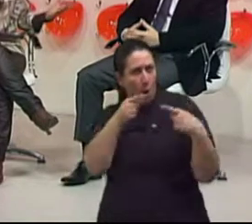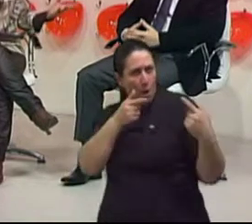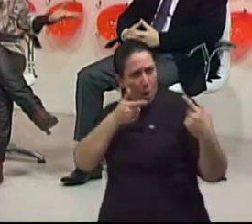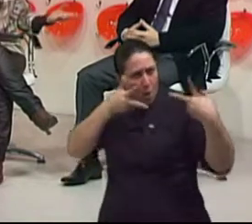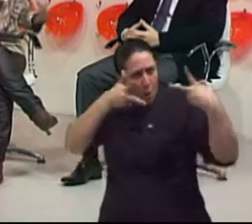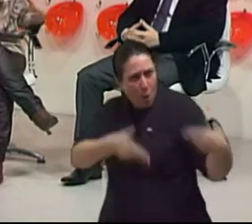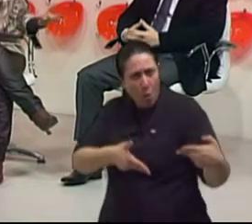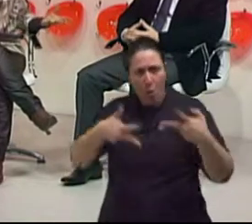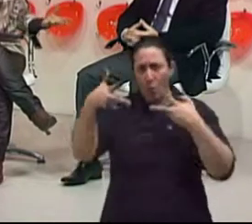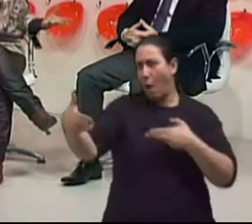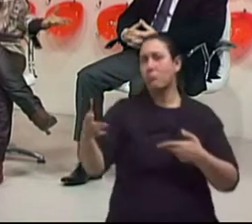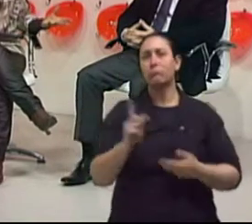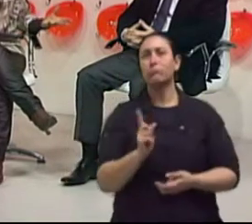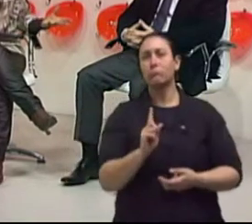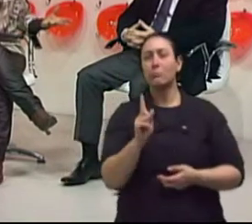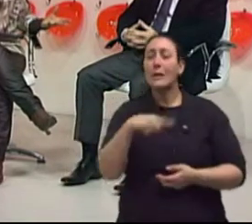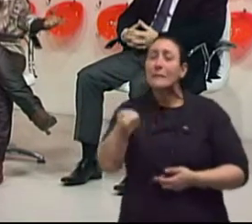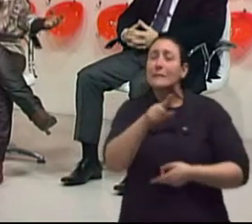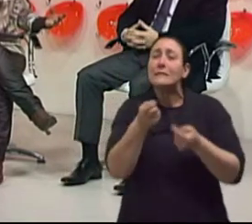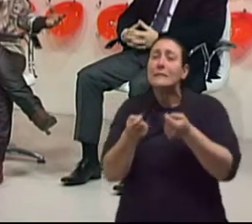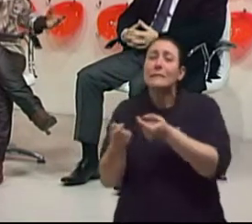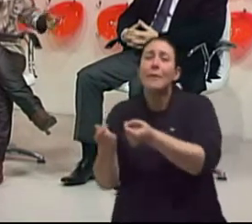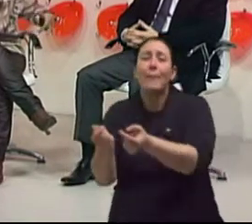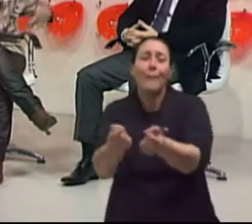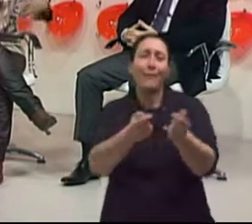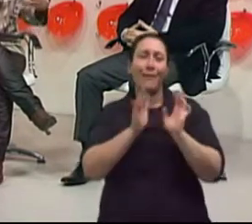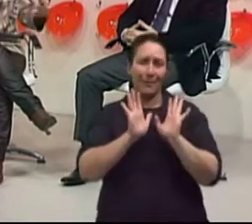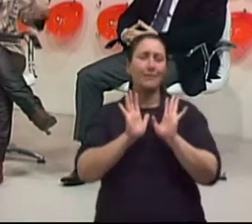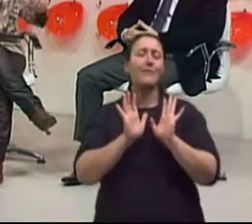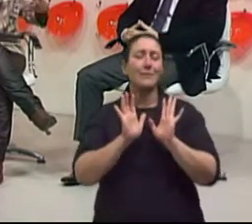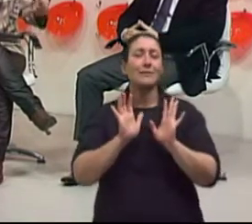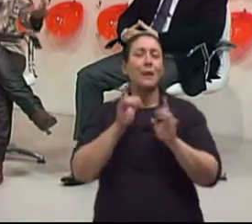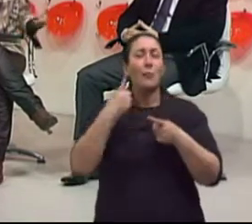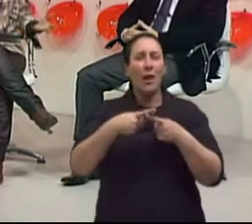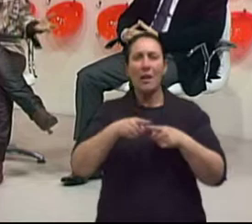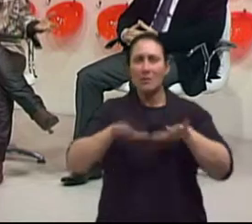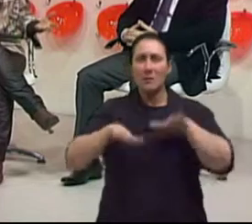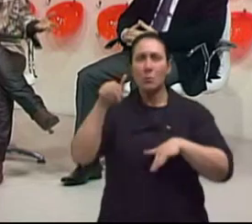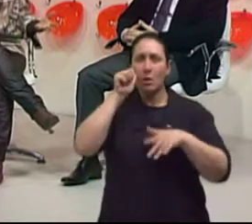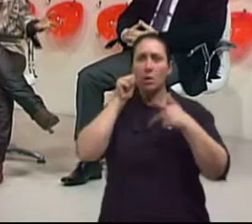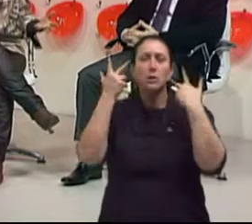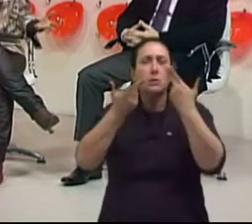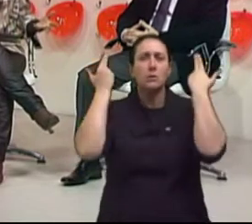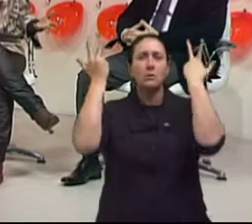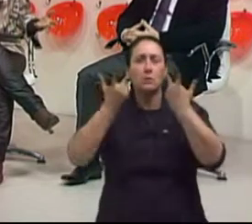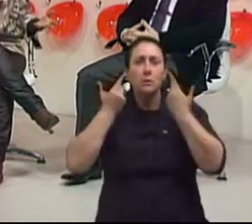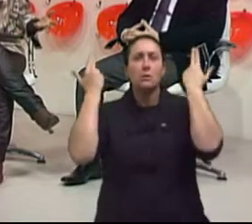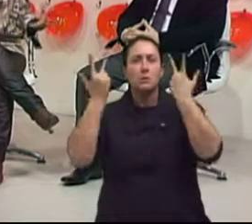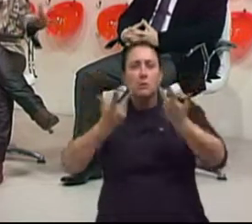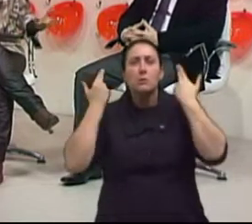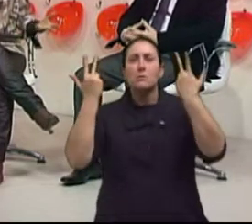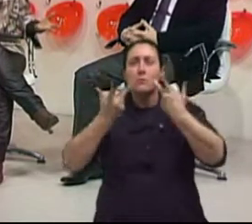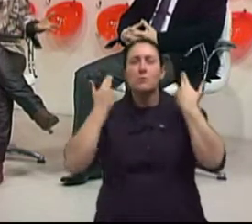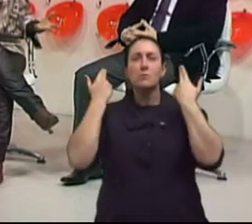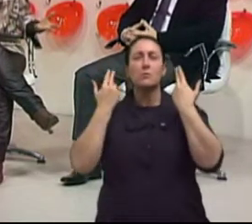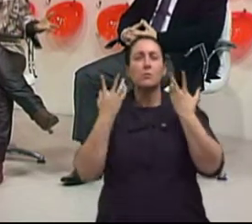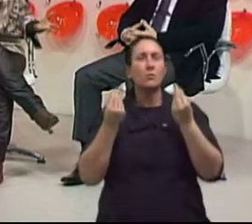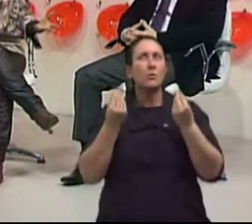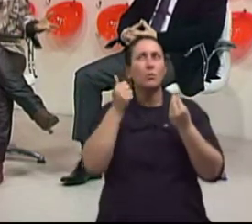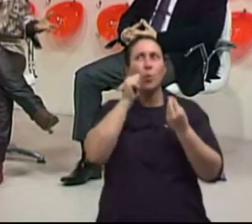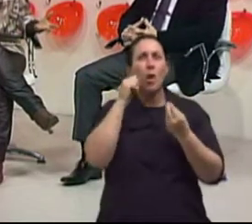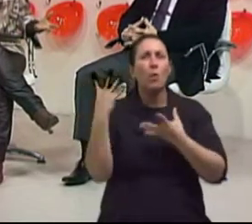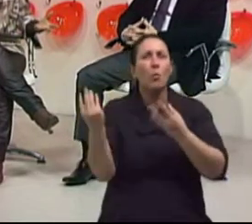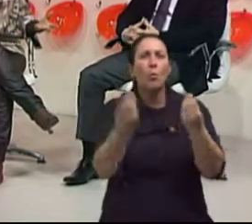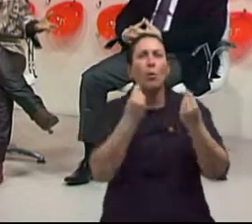espelha muito, as mulheres se espelham muito, né? Essa questão de fazer uma plástica em cima da outra, doutor, isso aí está angustiando muito as